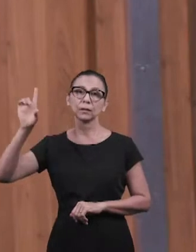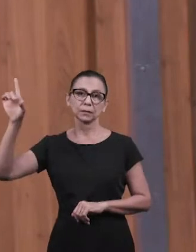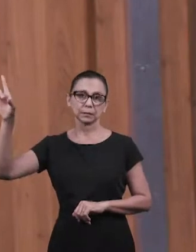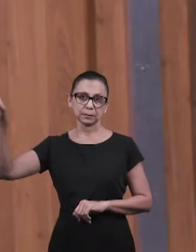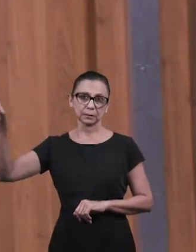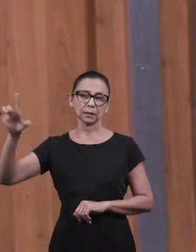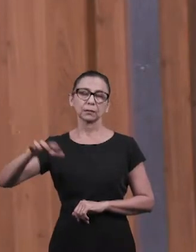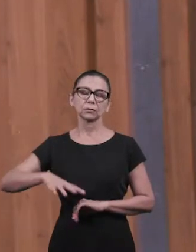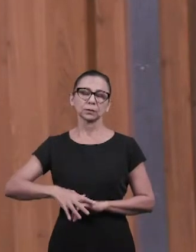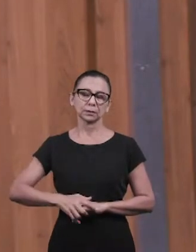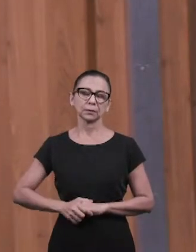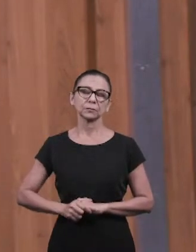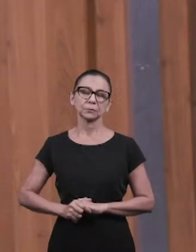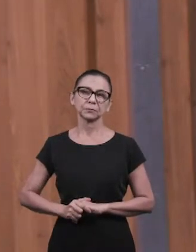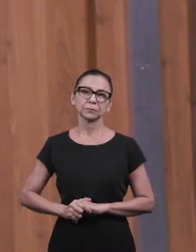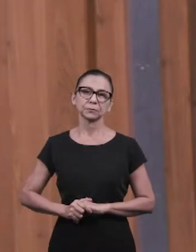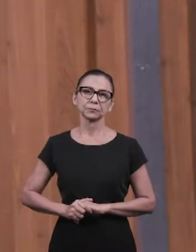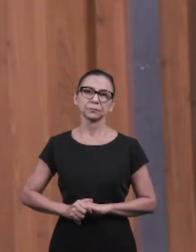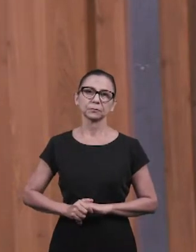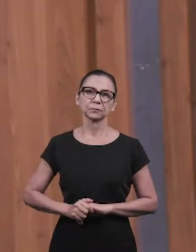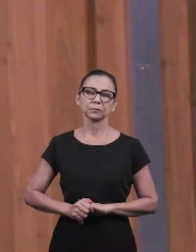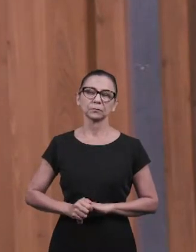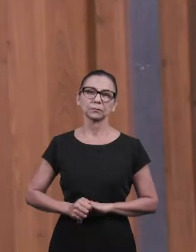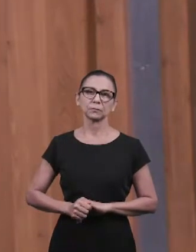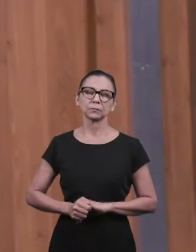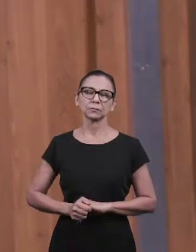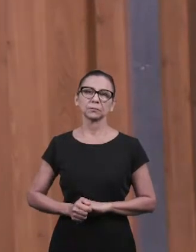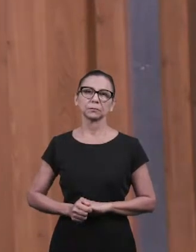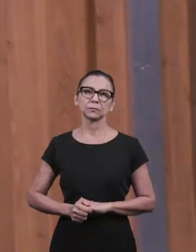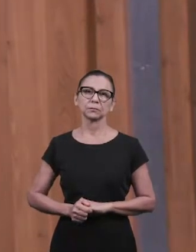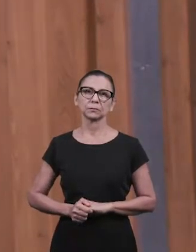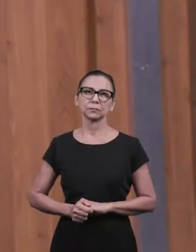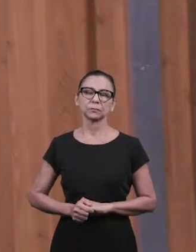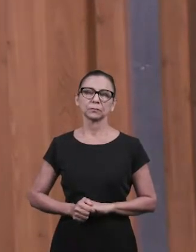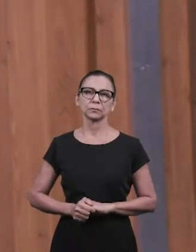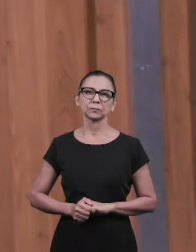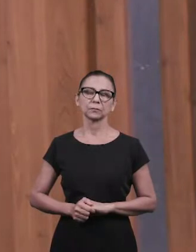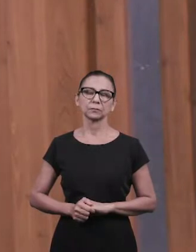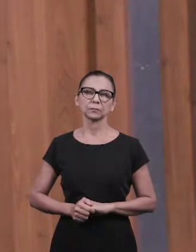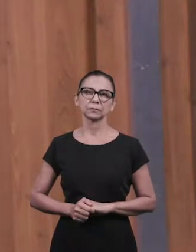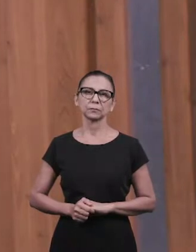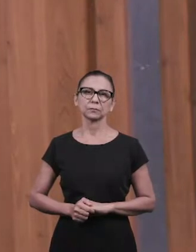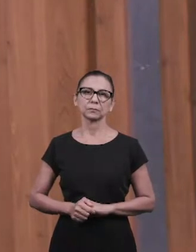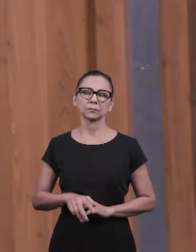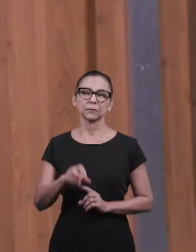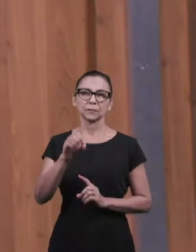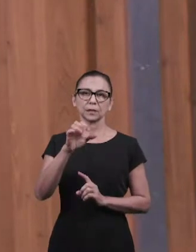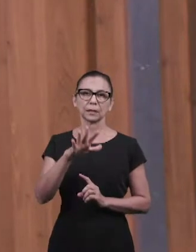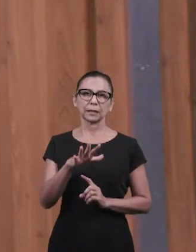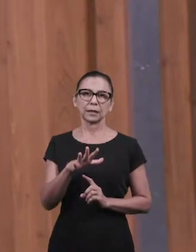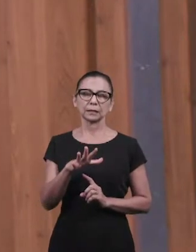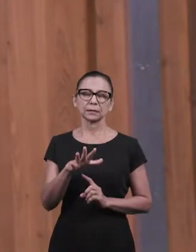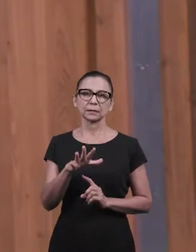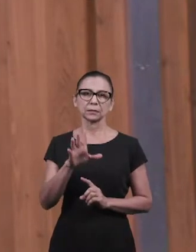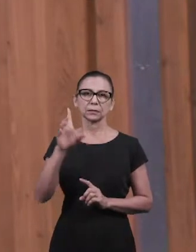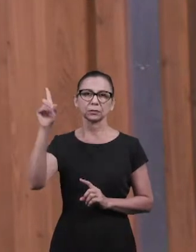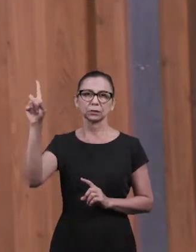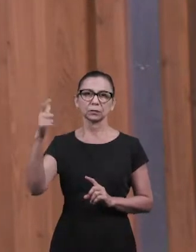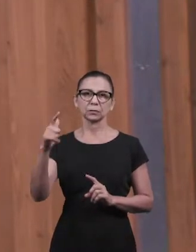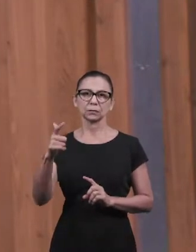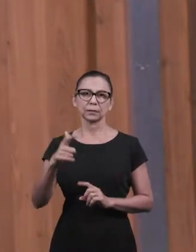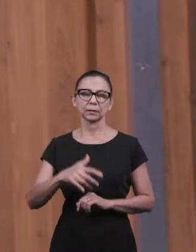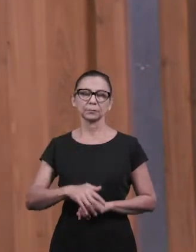negam a exatamente, convertem em dissolução a graça de Deus. Muito boa a sua resposta.